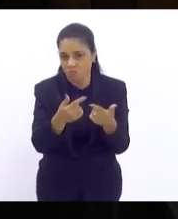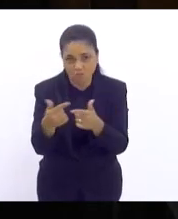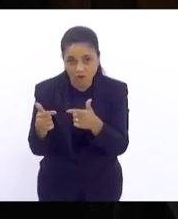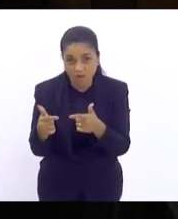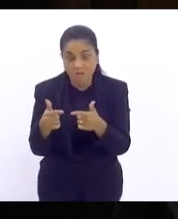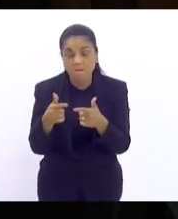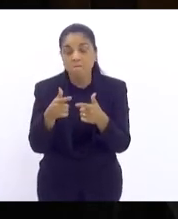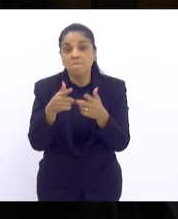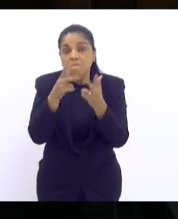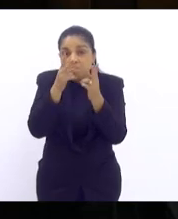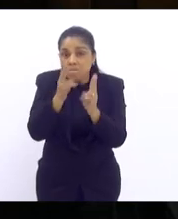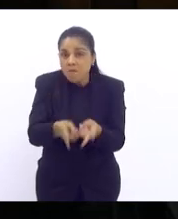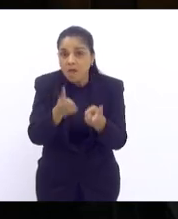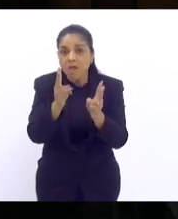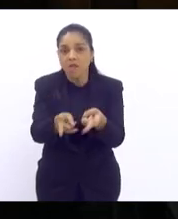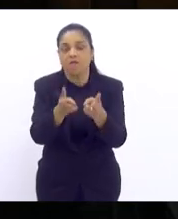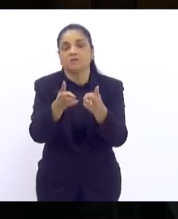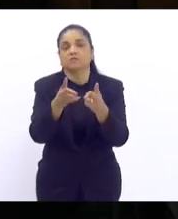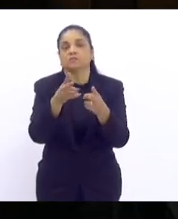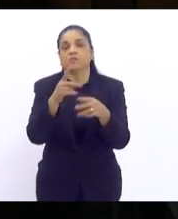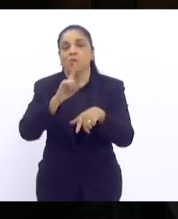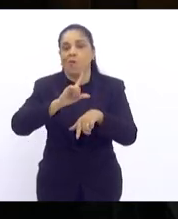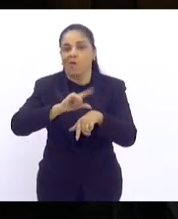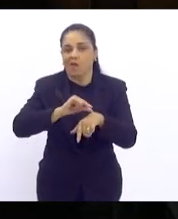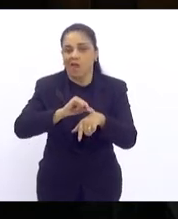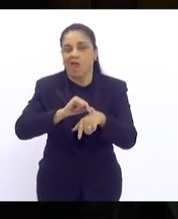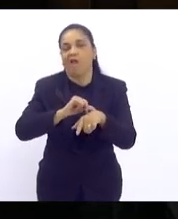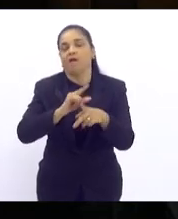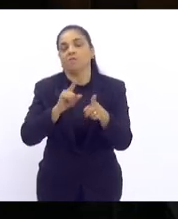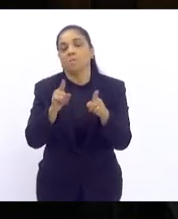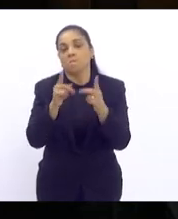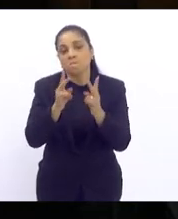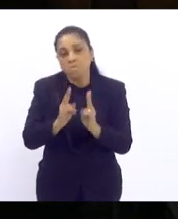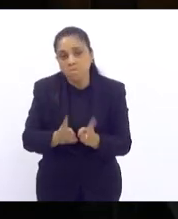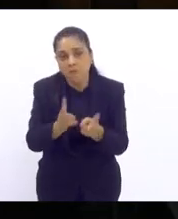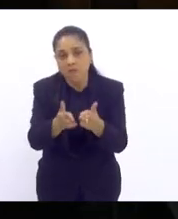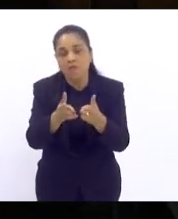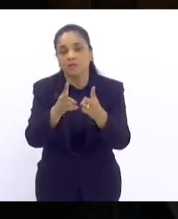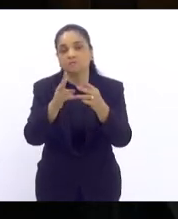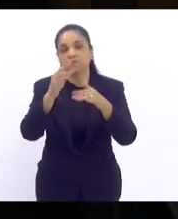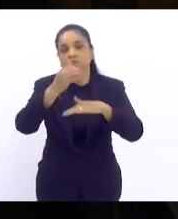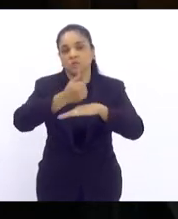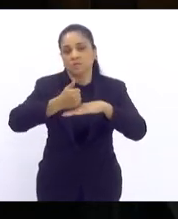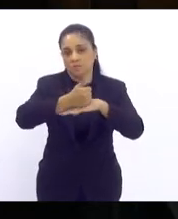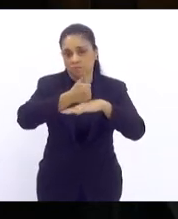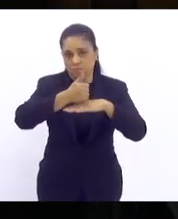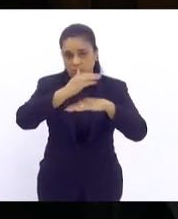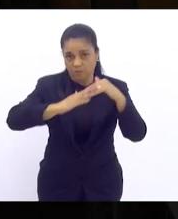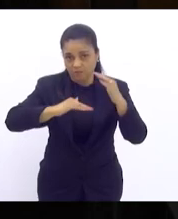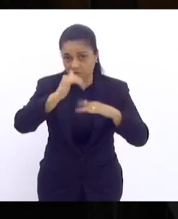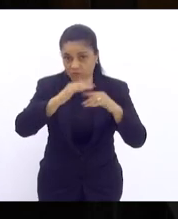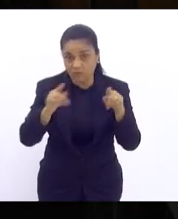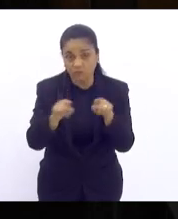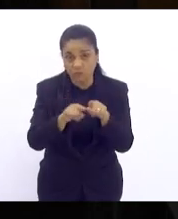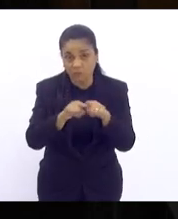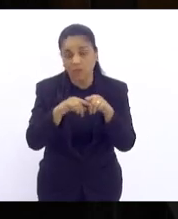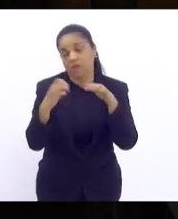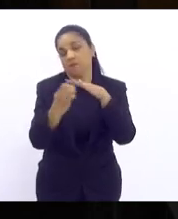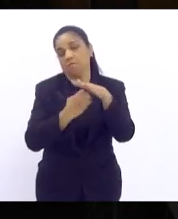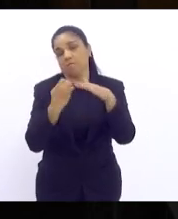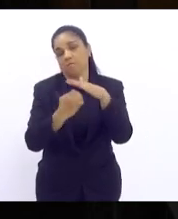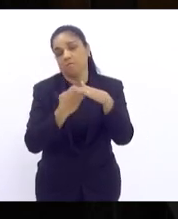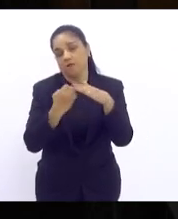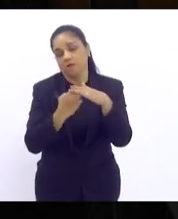cumprindo a mesma função a mesma carga horária nas grandes empresas ou em pequenas e médias empresas essas mulheres